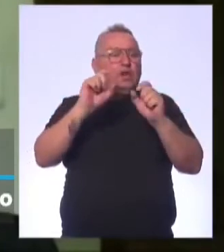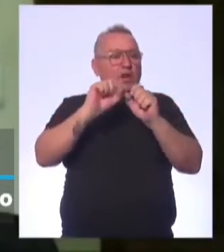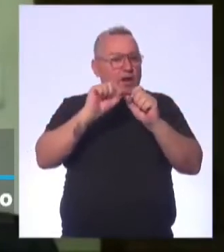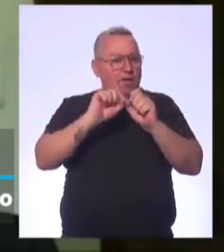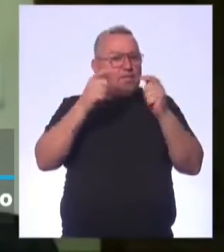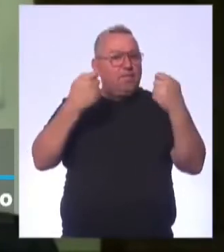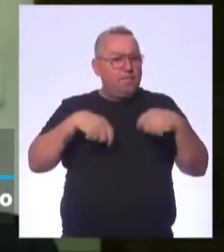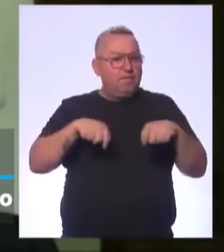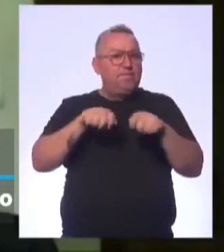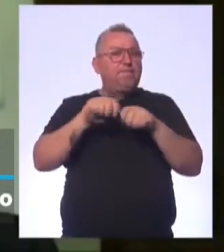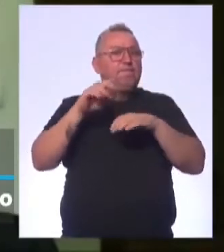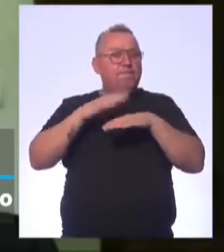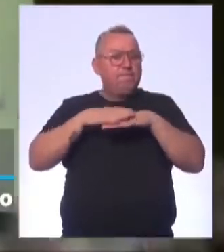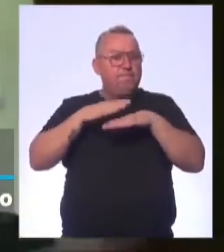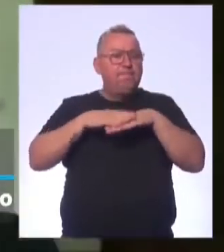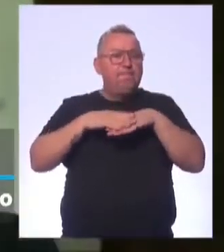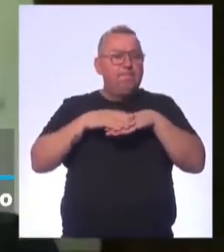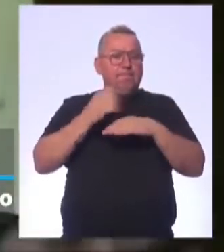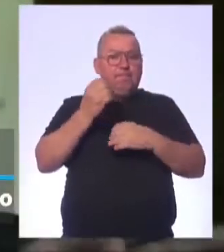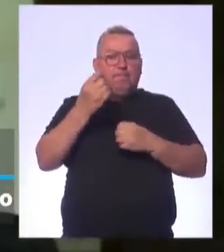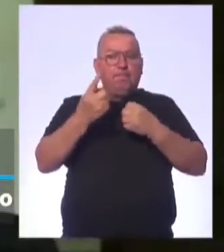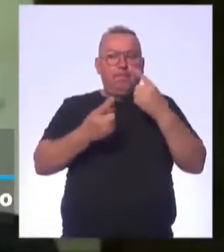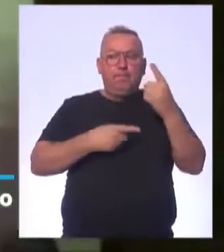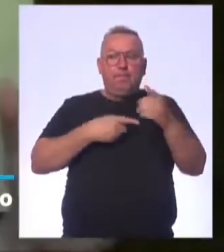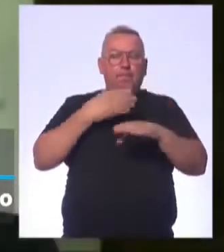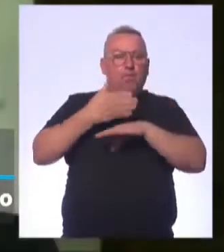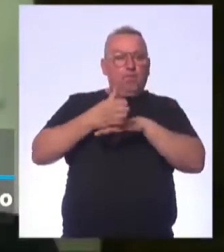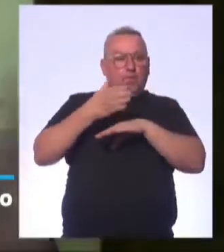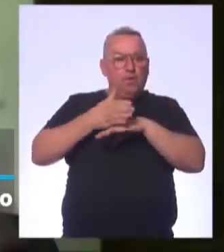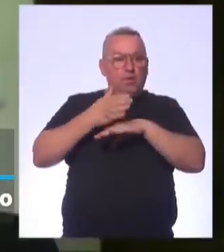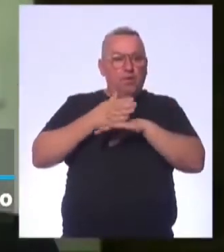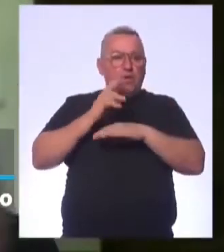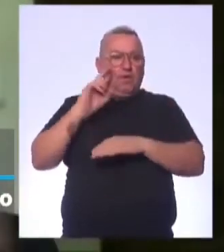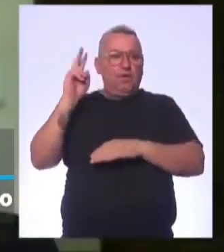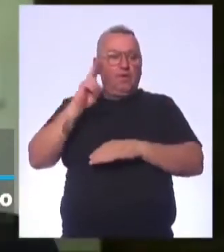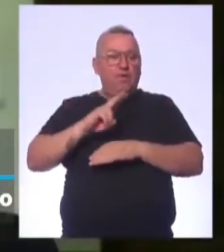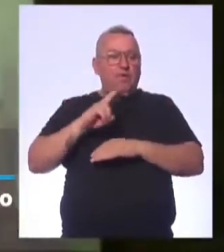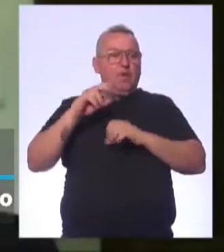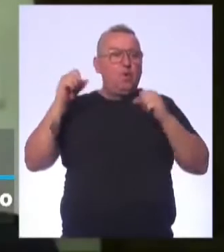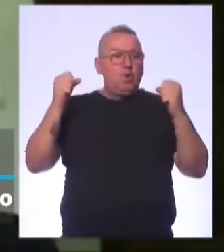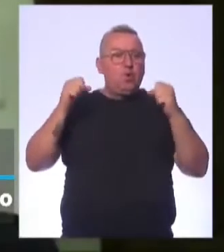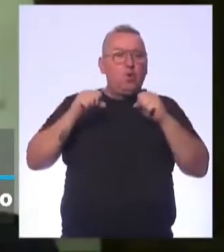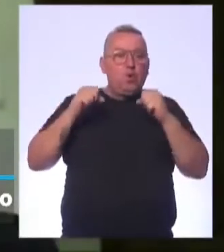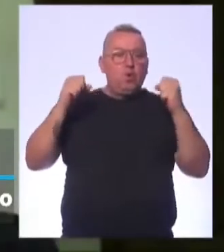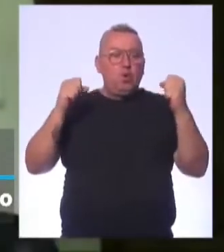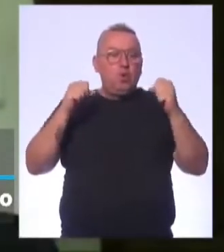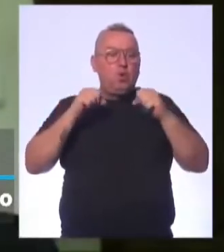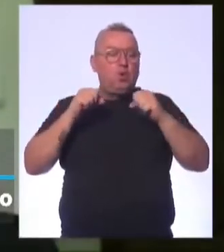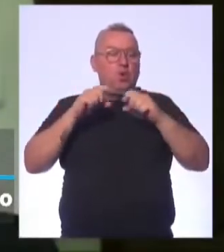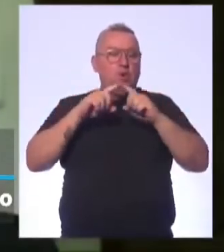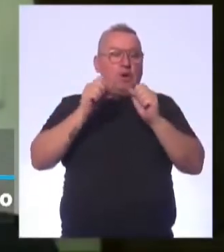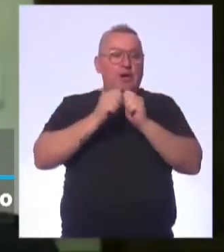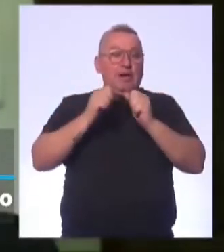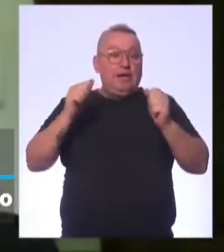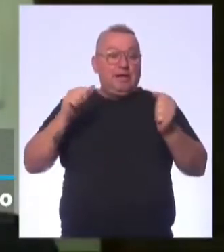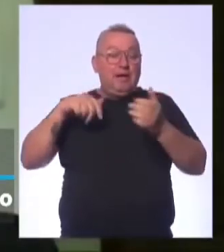tem que fazer. Então, em alguma, qualquer atividade que você vai dar, um aquecimento, tem a corrida, tem